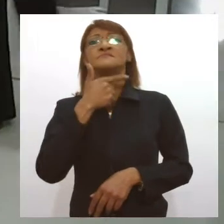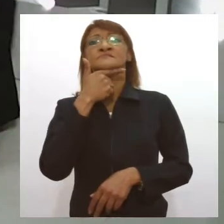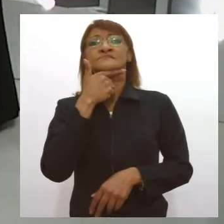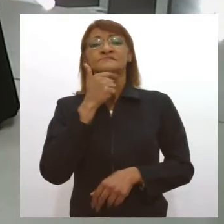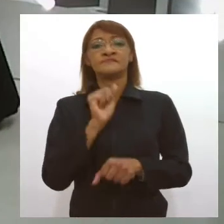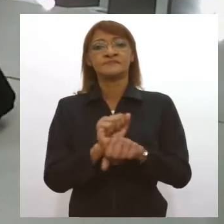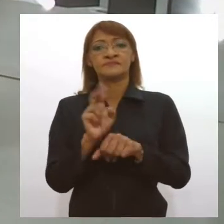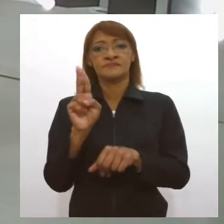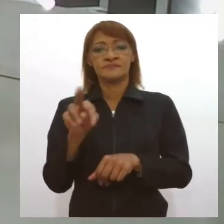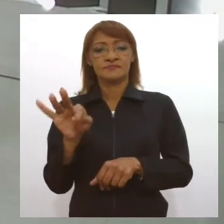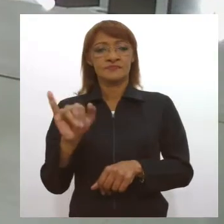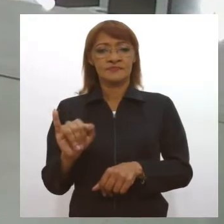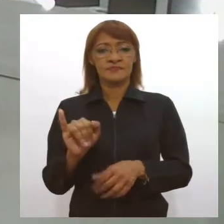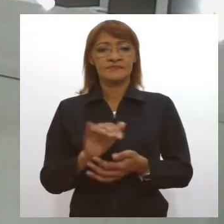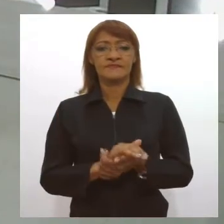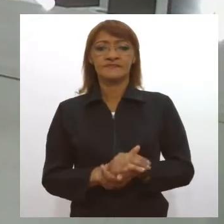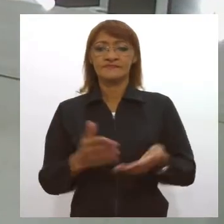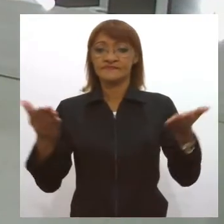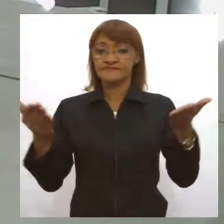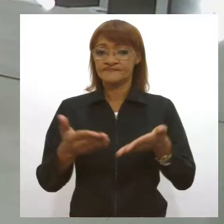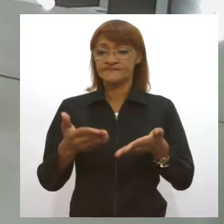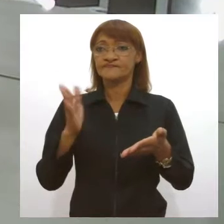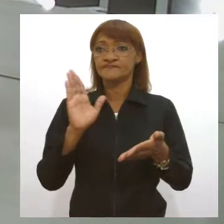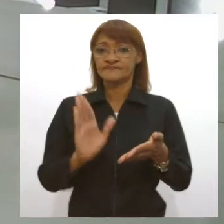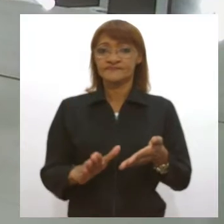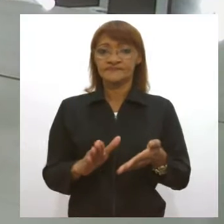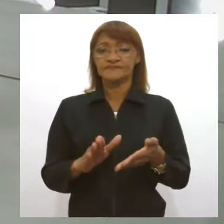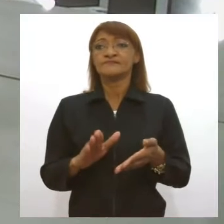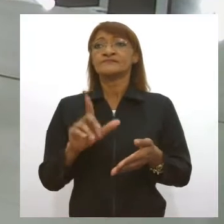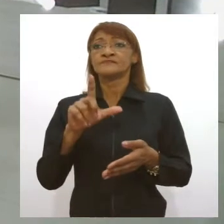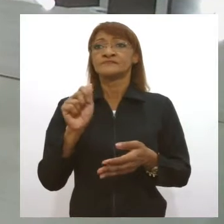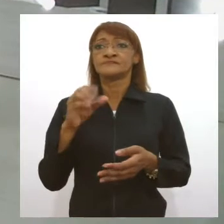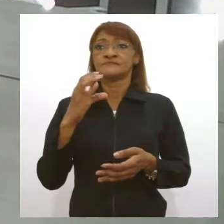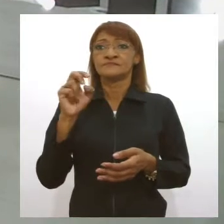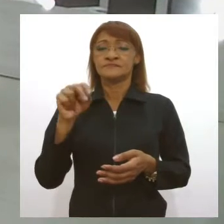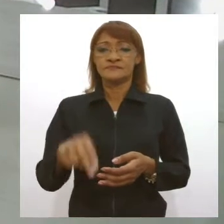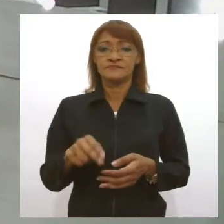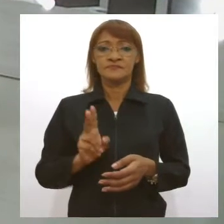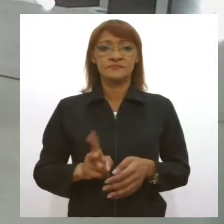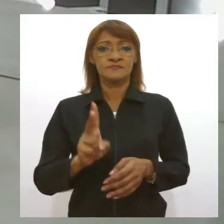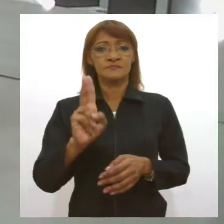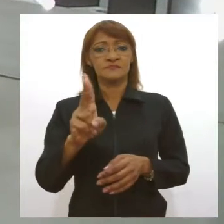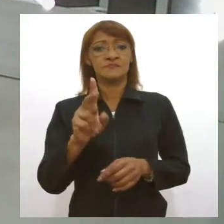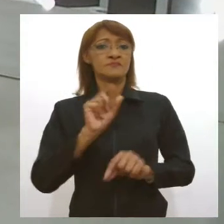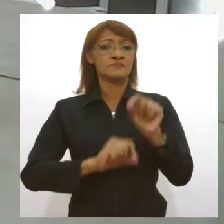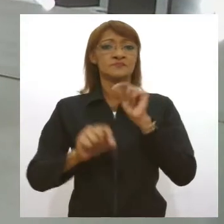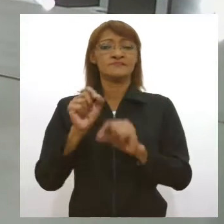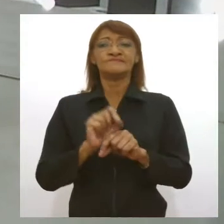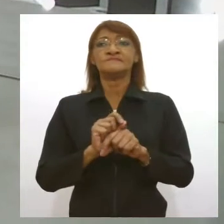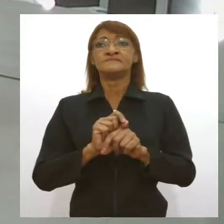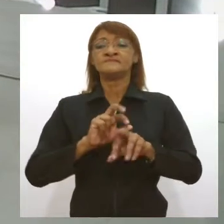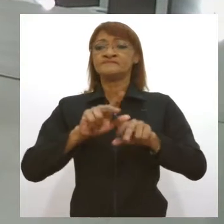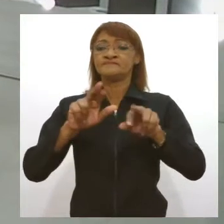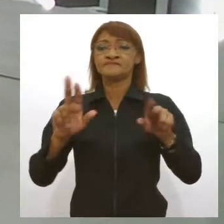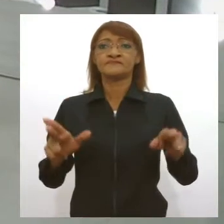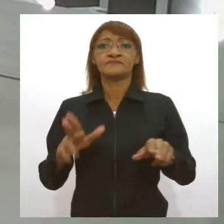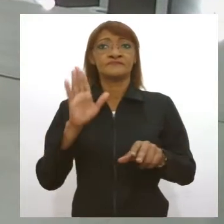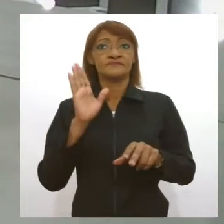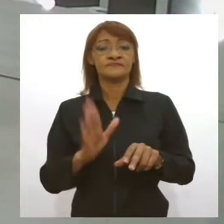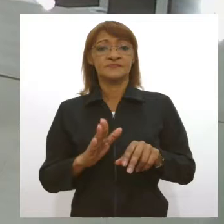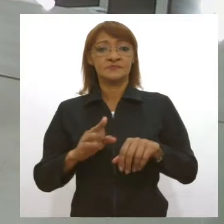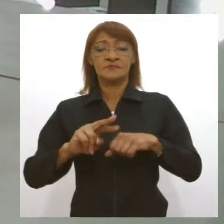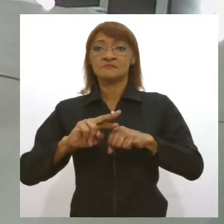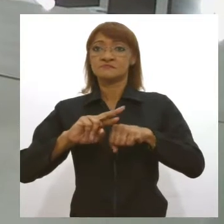O Laboratório Central de Saúde Pública de Sergipe, o Lacei, mantém vigilância ativa com relação às variantes do novo coronavírus. A